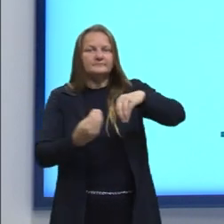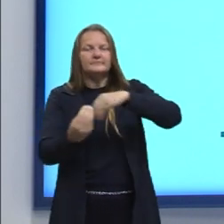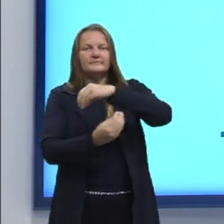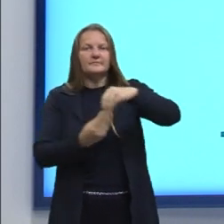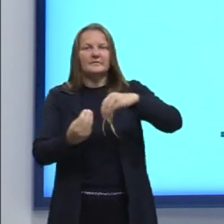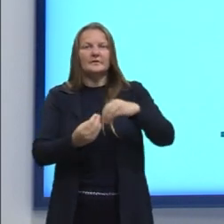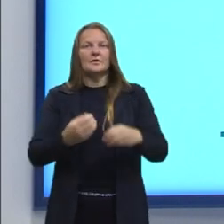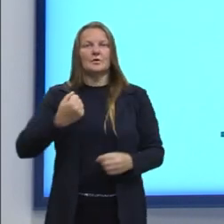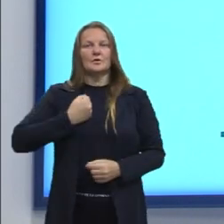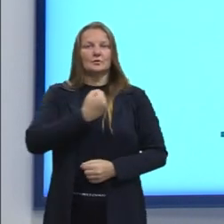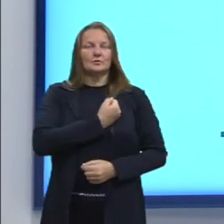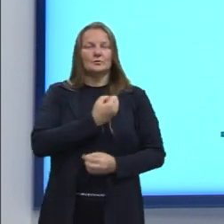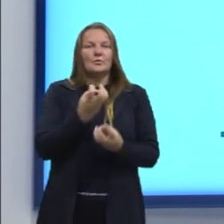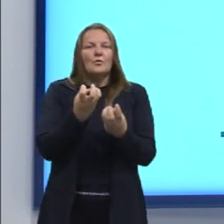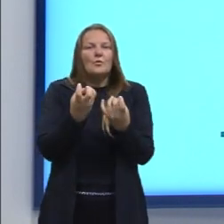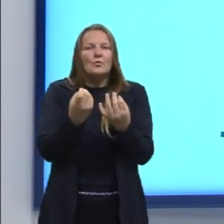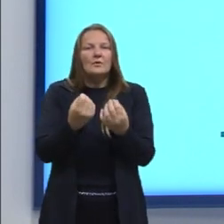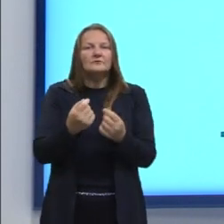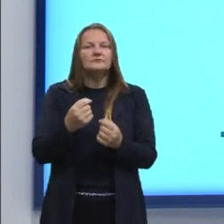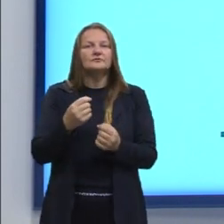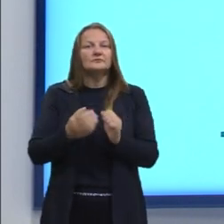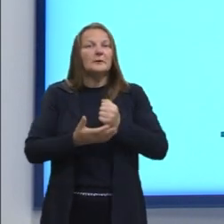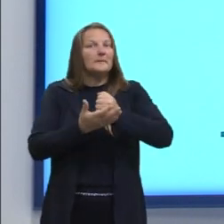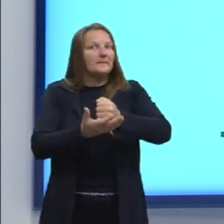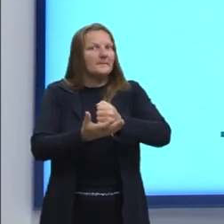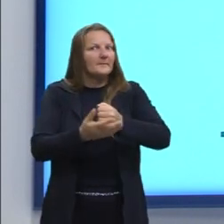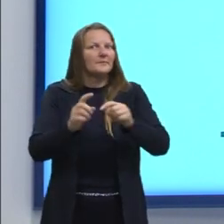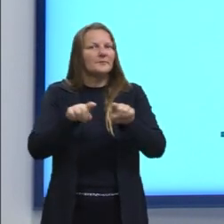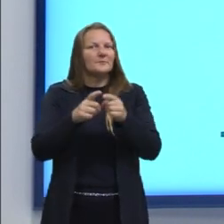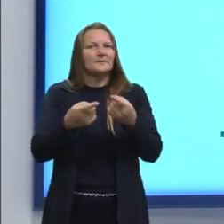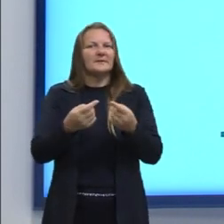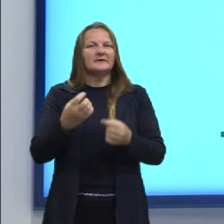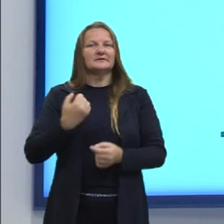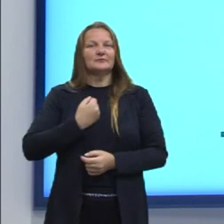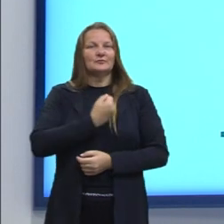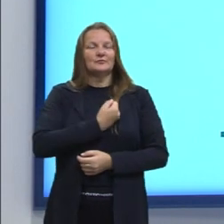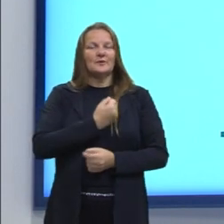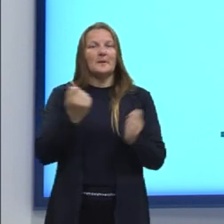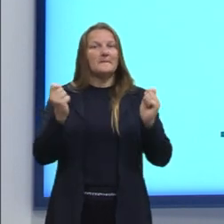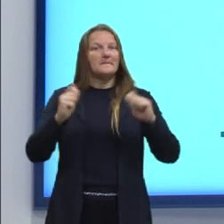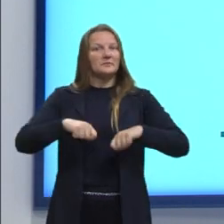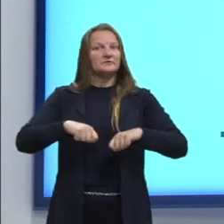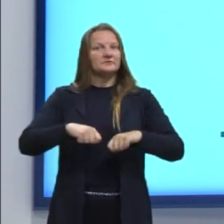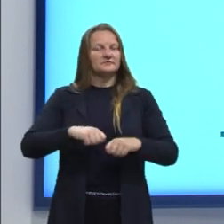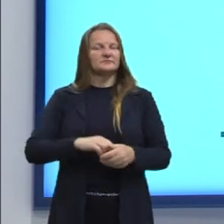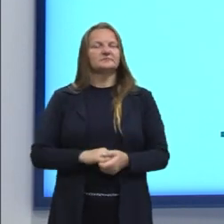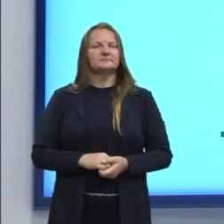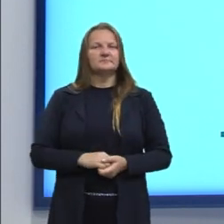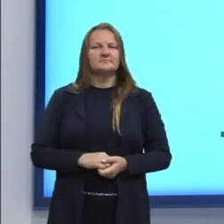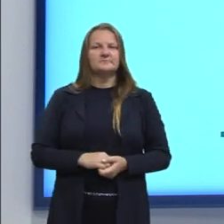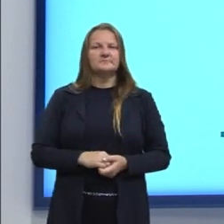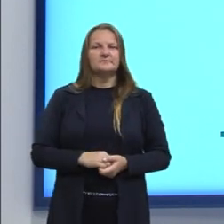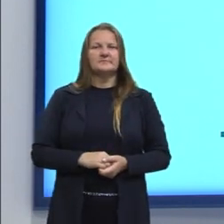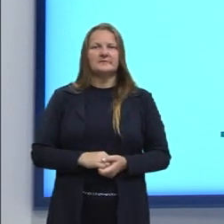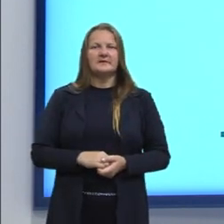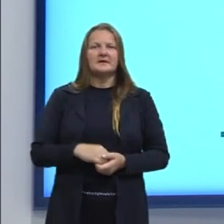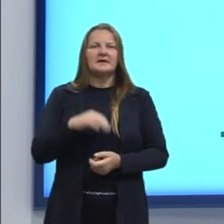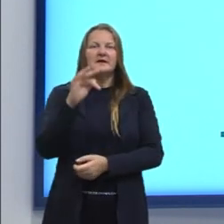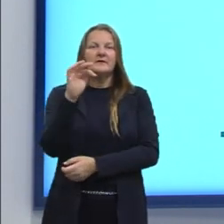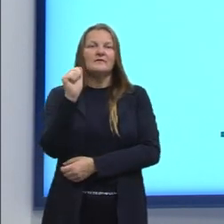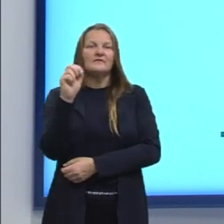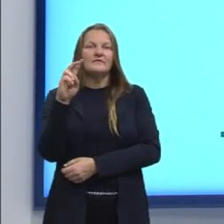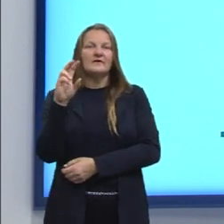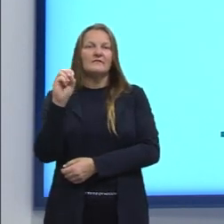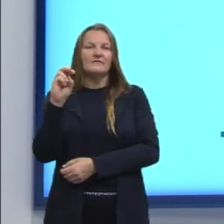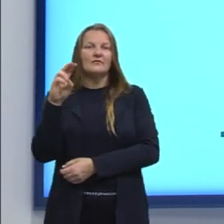o número de casos favoráveis e o número de casos possíveis. Os casos favoráveis